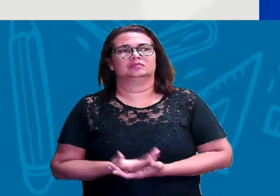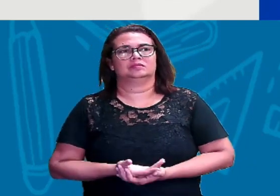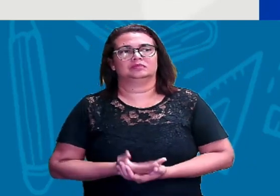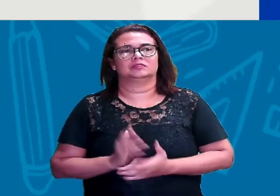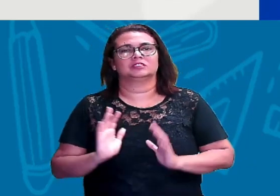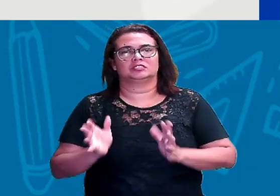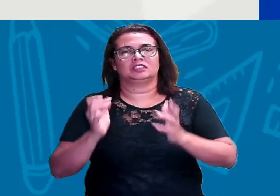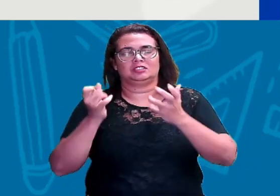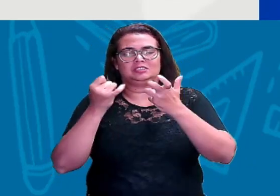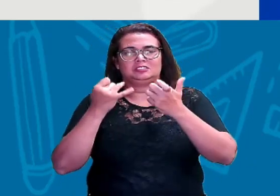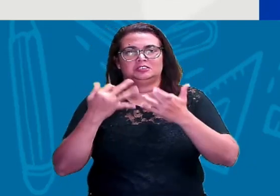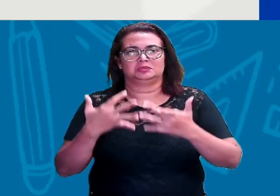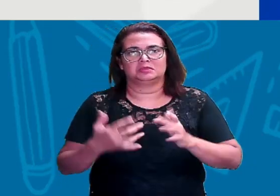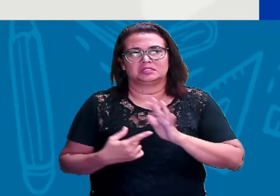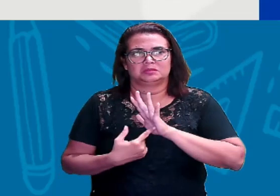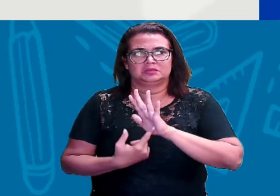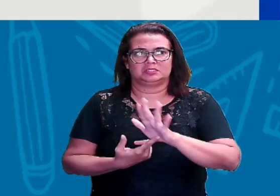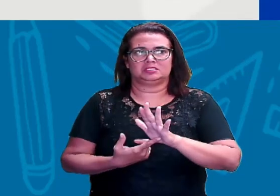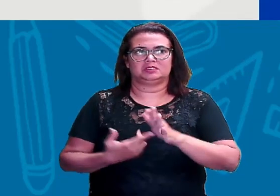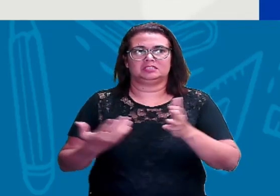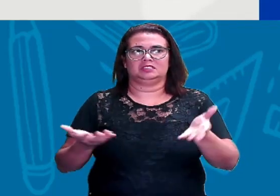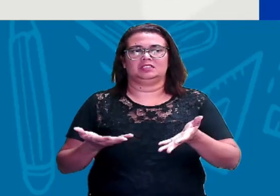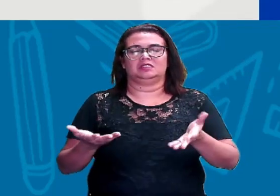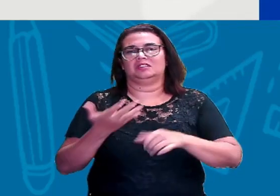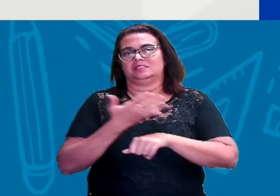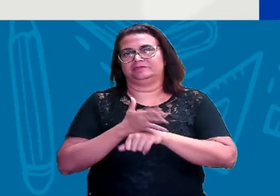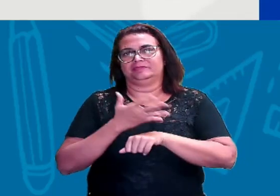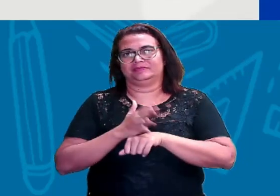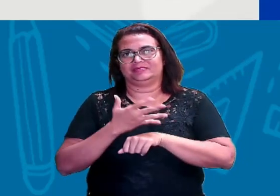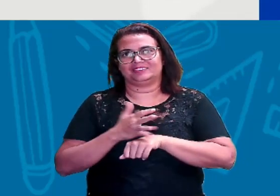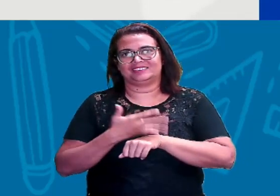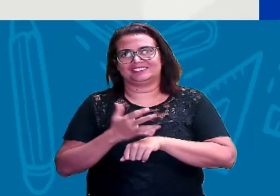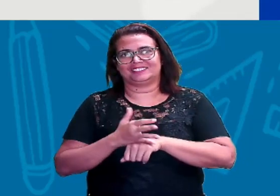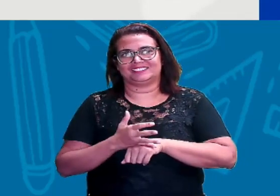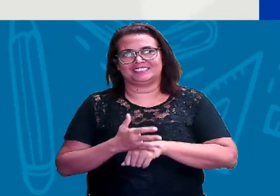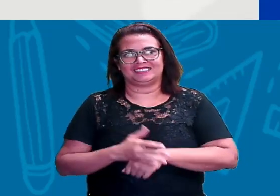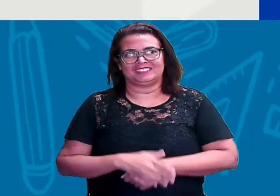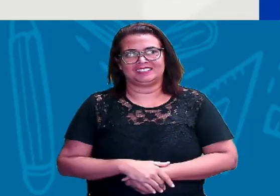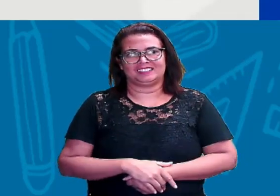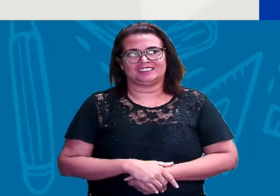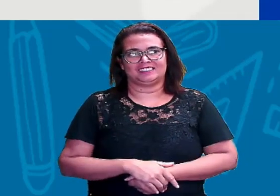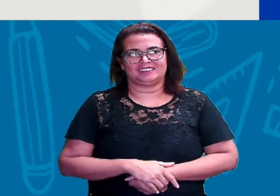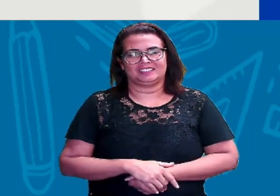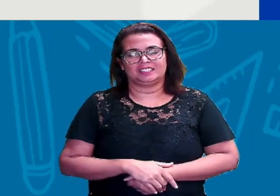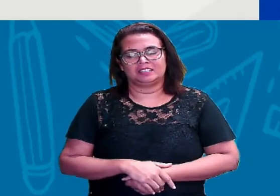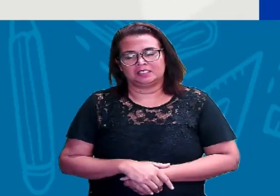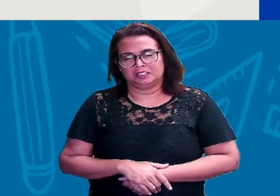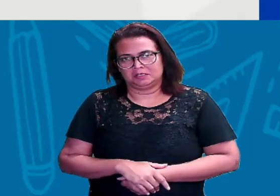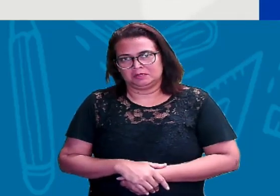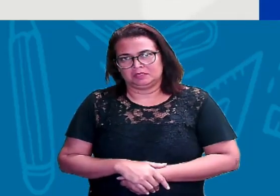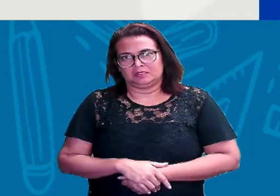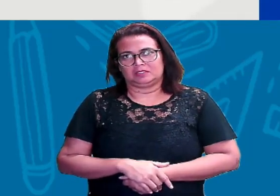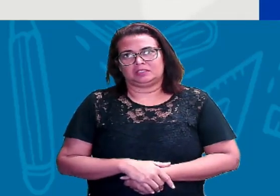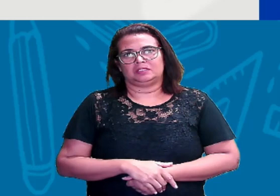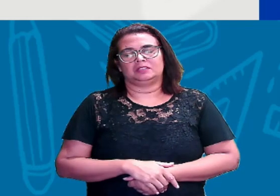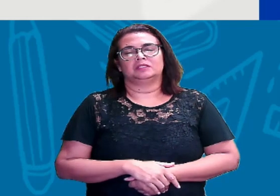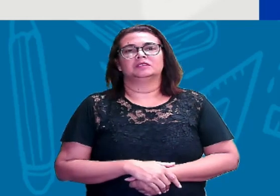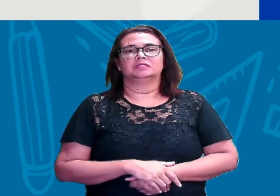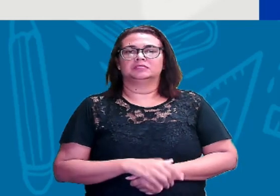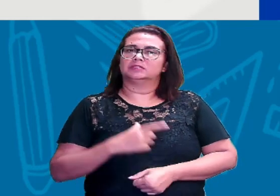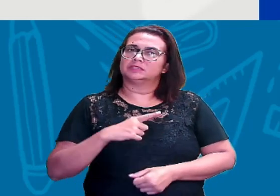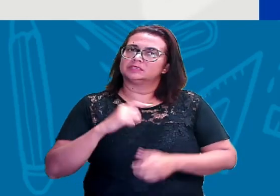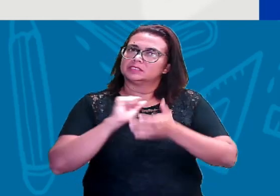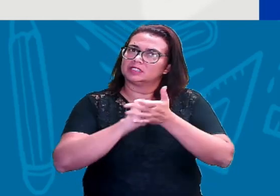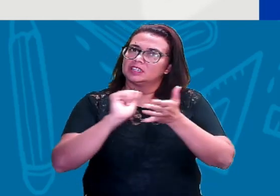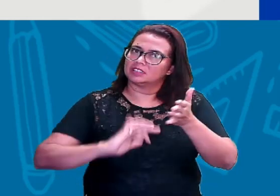Eu já falei, já expliquei, já mostrei. Agora, vamos o quê? Praticar. É o nosso Let's Practice Together. Então, a gente tem sempre uma atividade aí